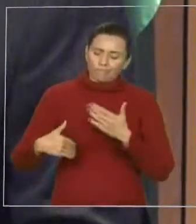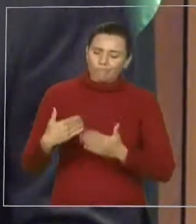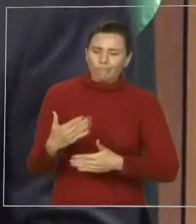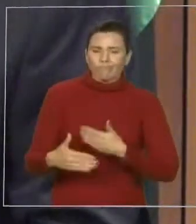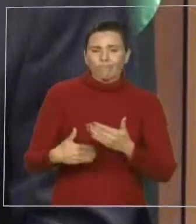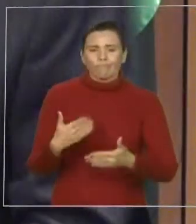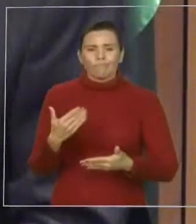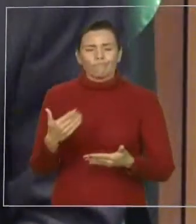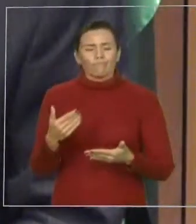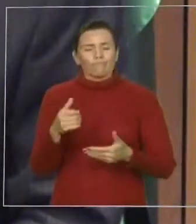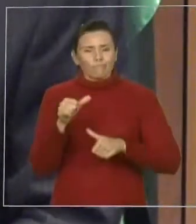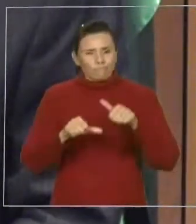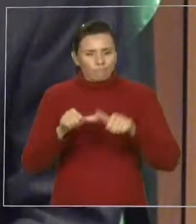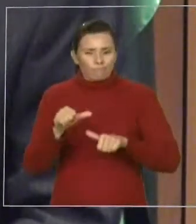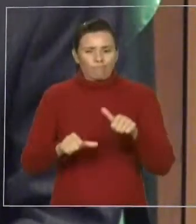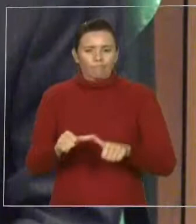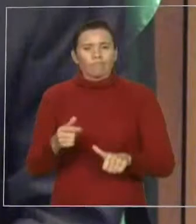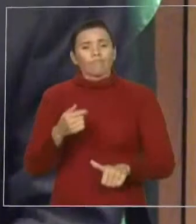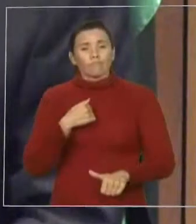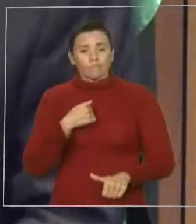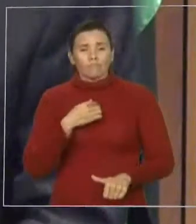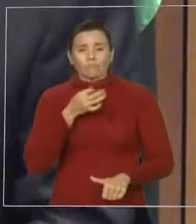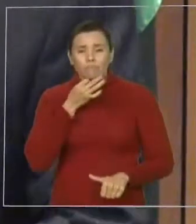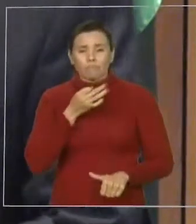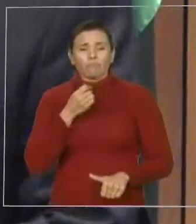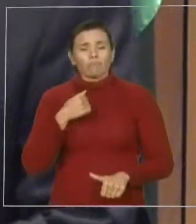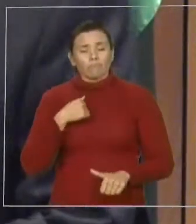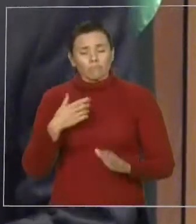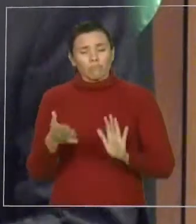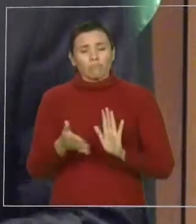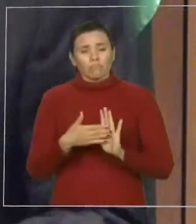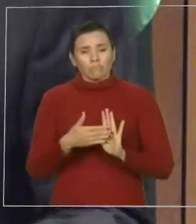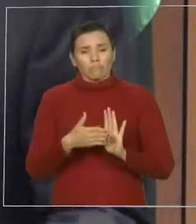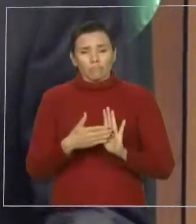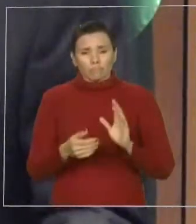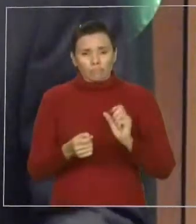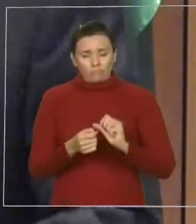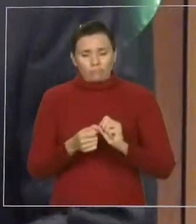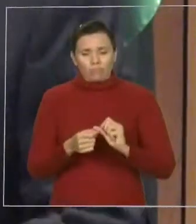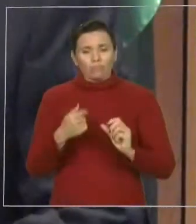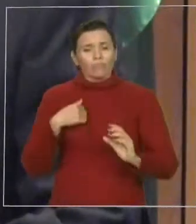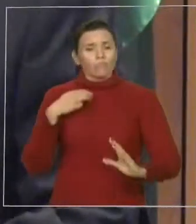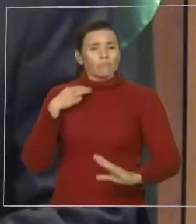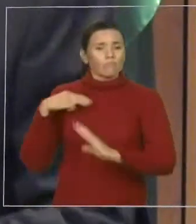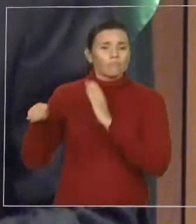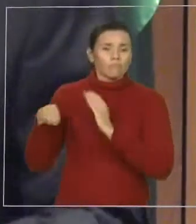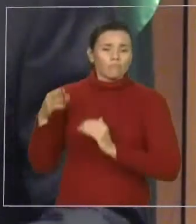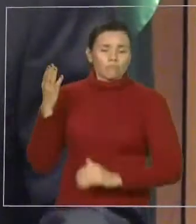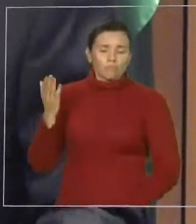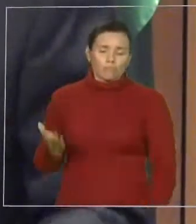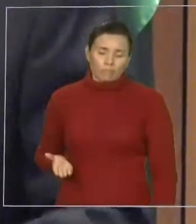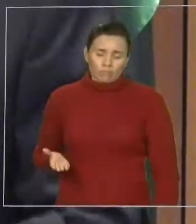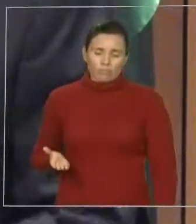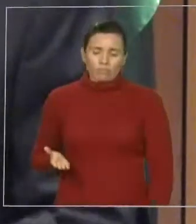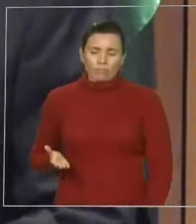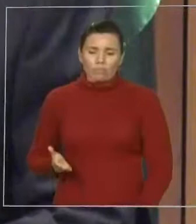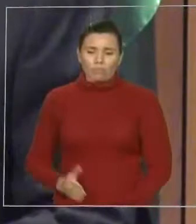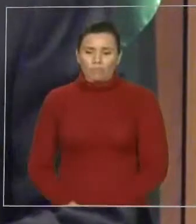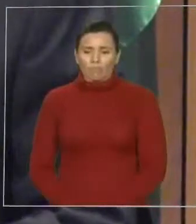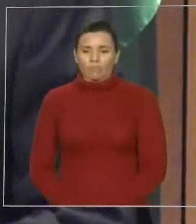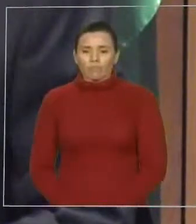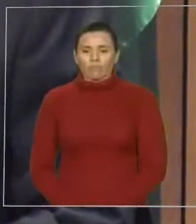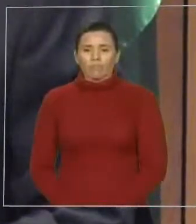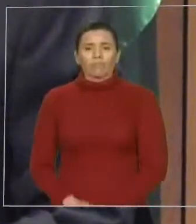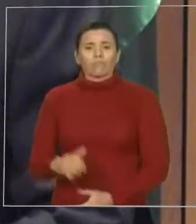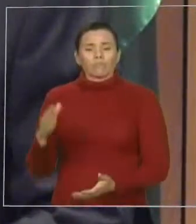uma indicação da nossa autoria, que foi encaminhada, através de indicação, ao ex-serencismo,